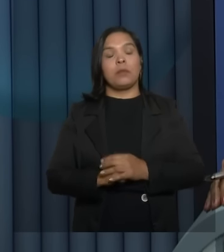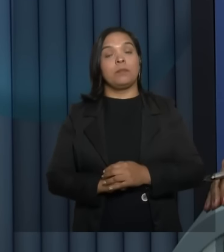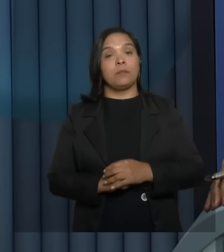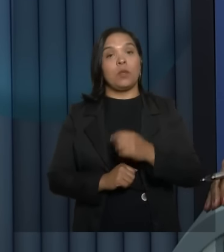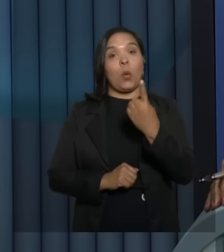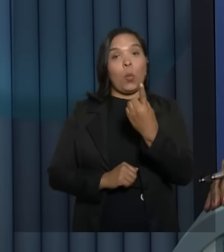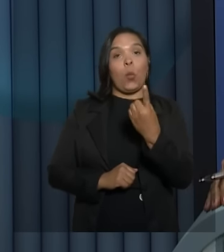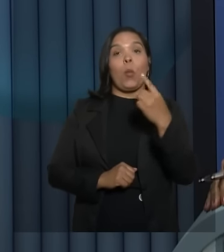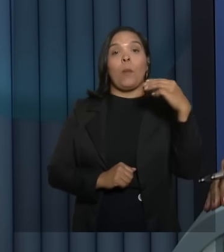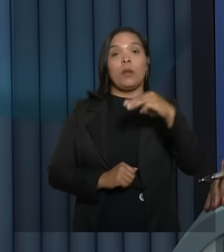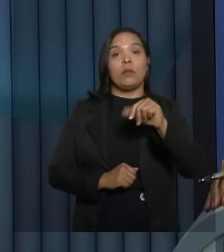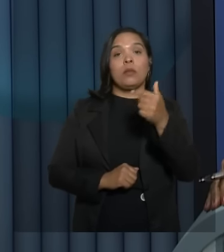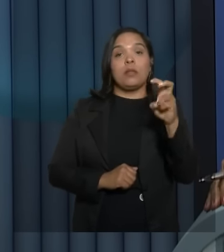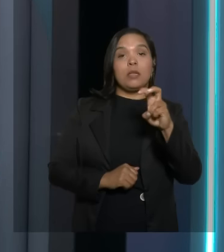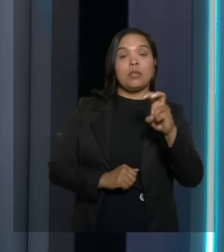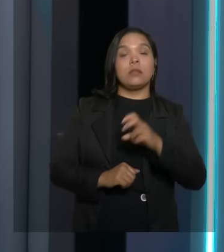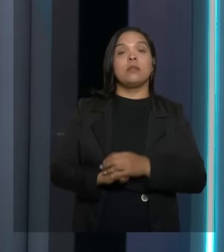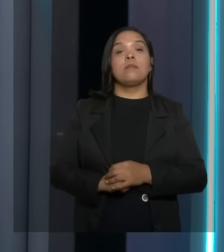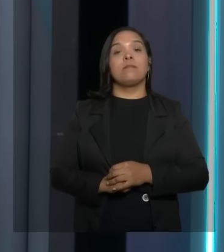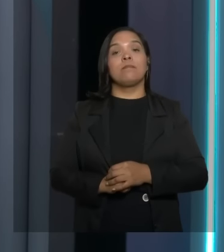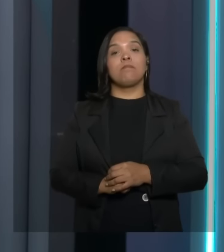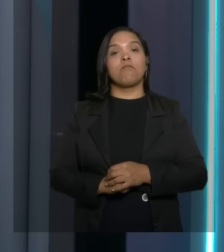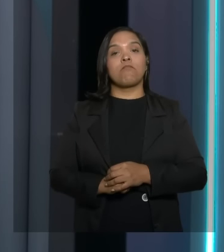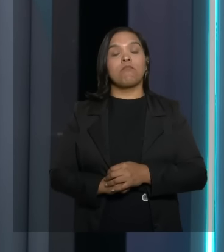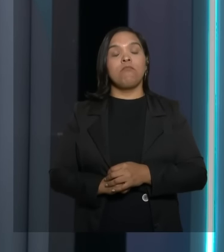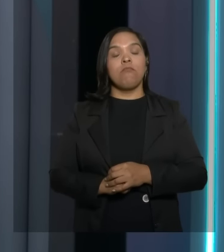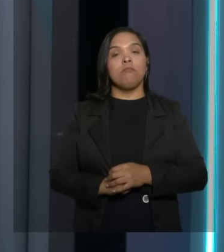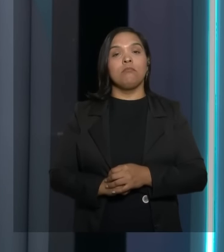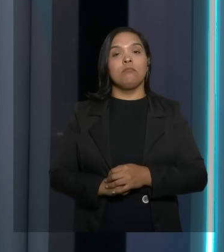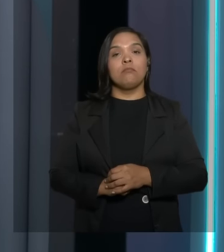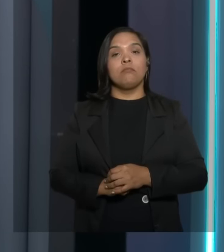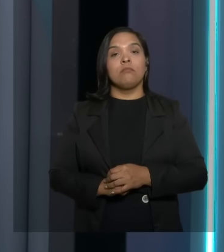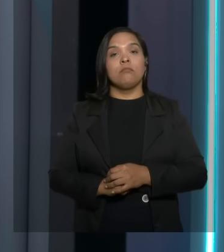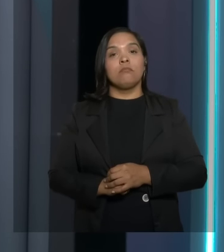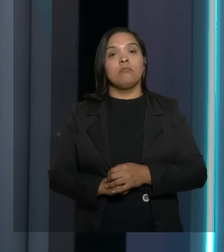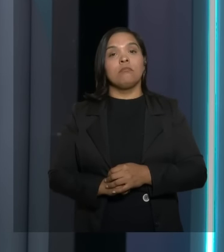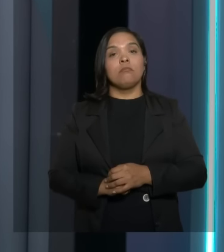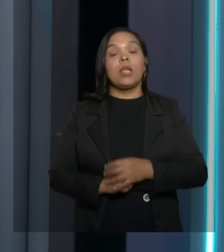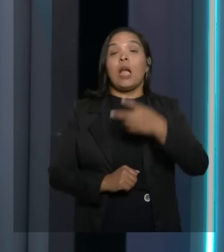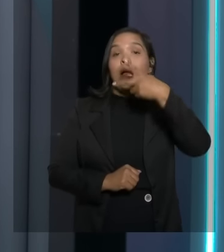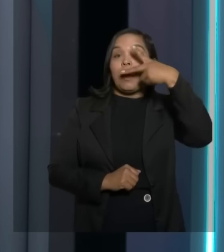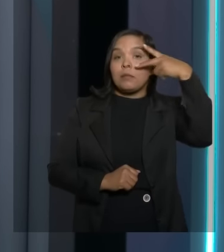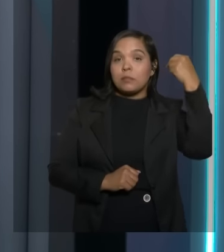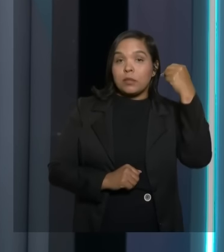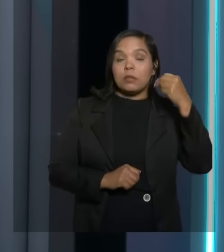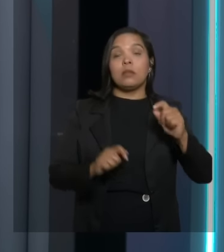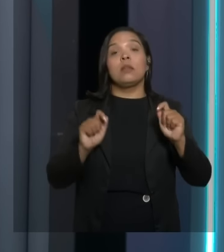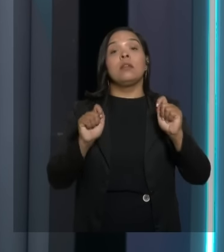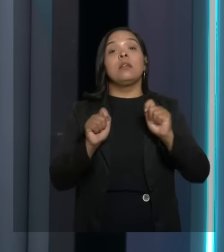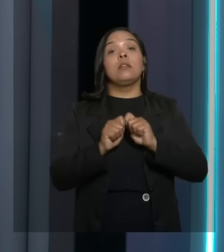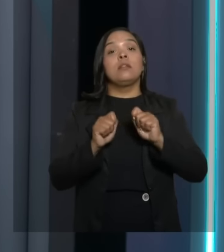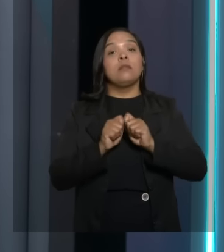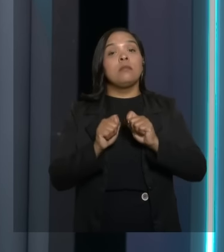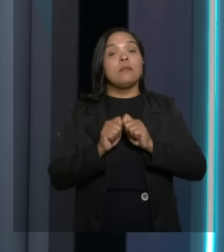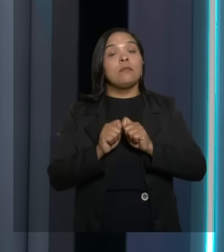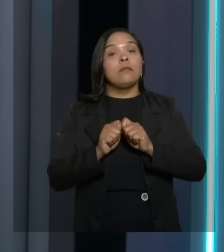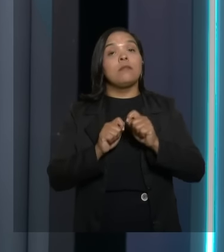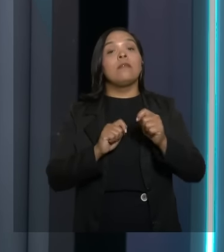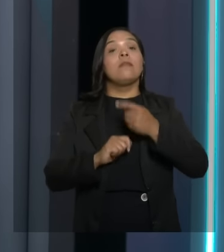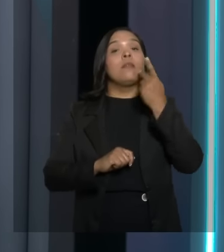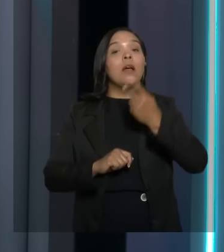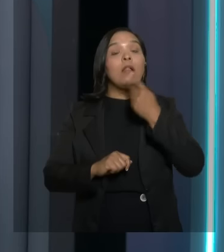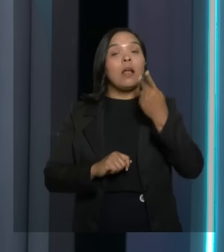segundos para a sua tréplica, candidato. a prefeita, a deveria falar de obras estruturantes